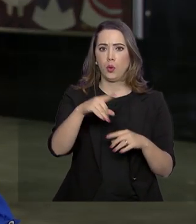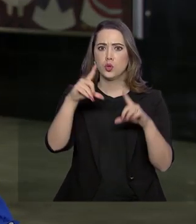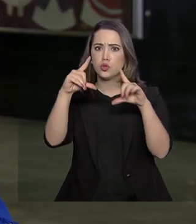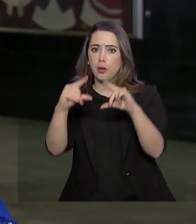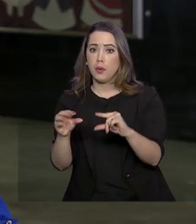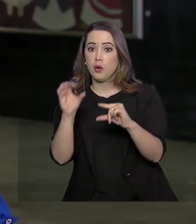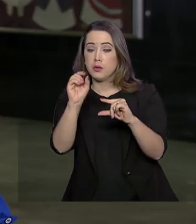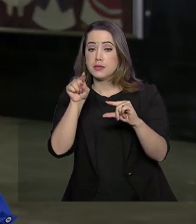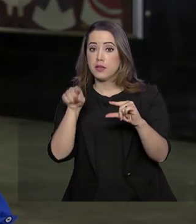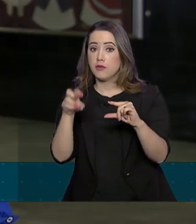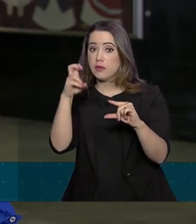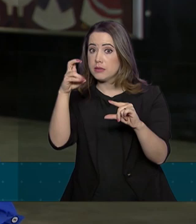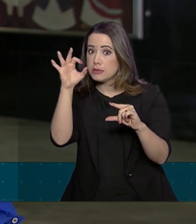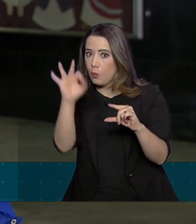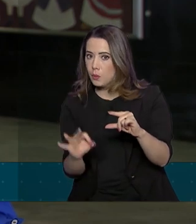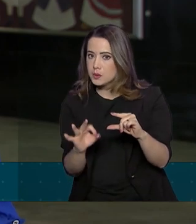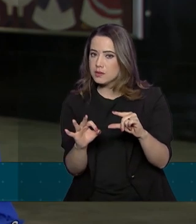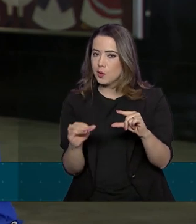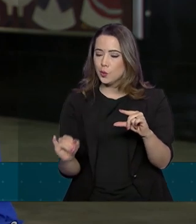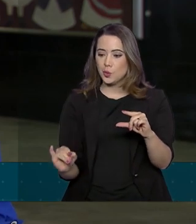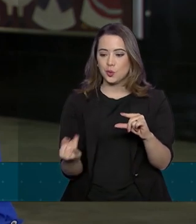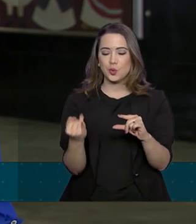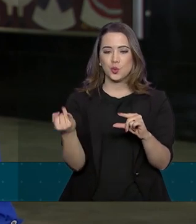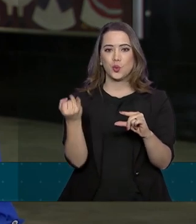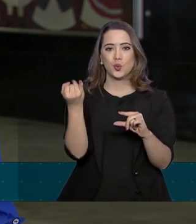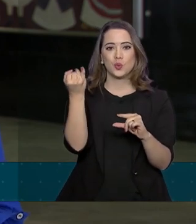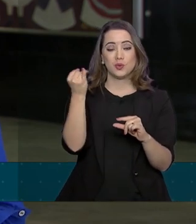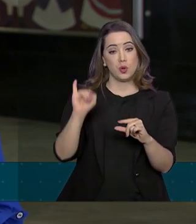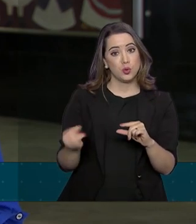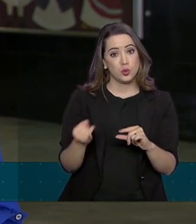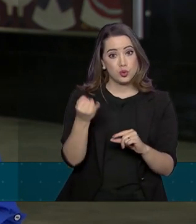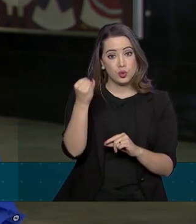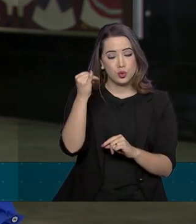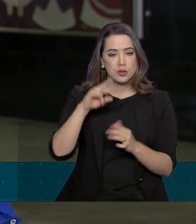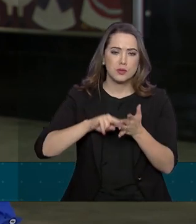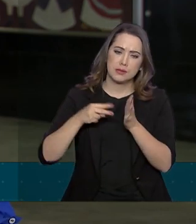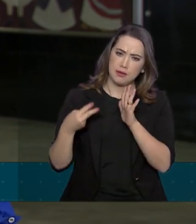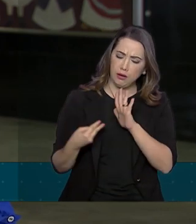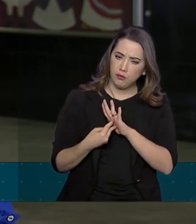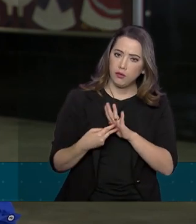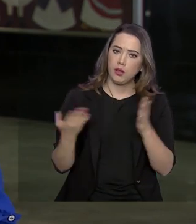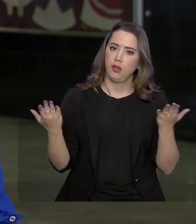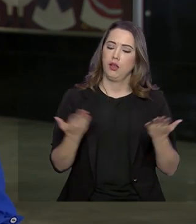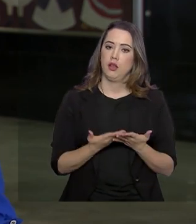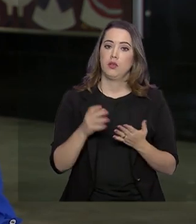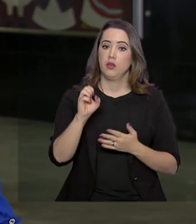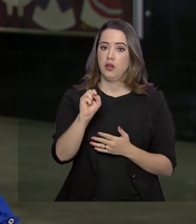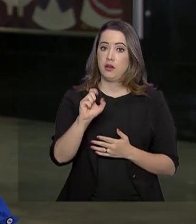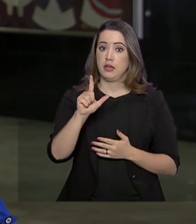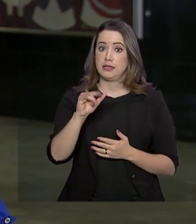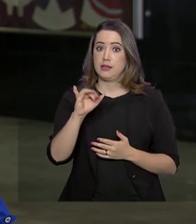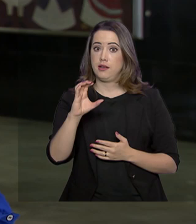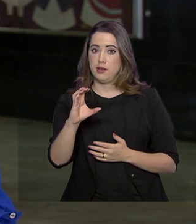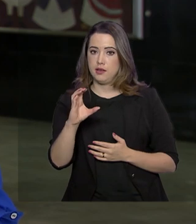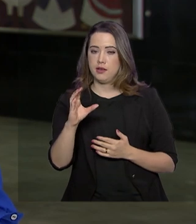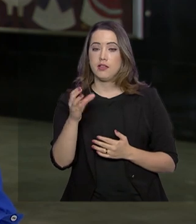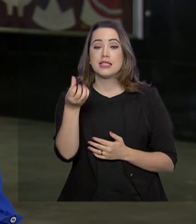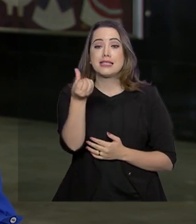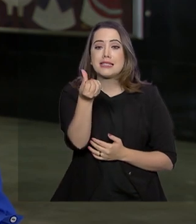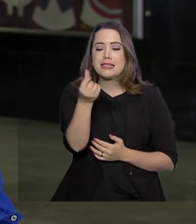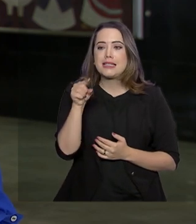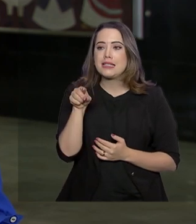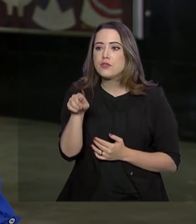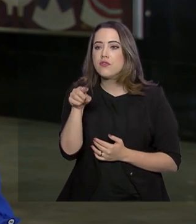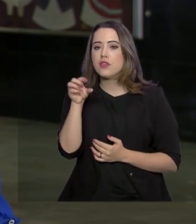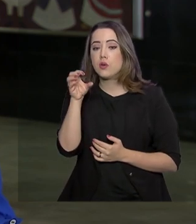,5 ponto percentual a taxa básica de juros, ou seja, com isso a Selic caiu de 6,5% para